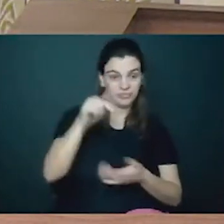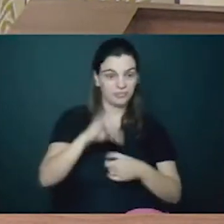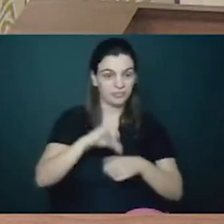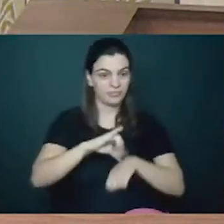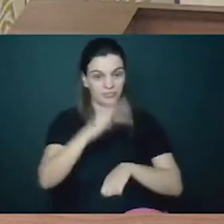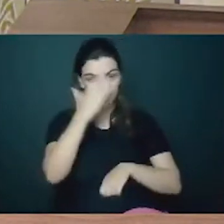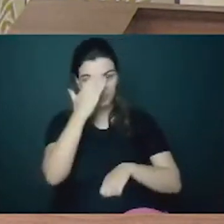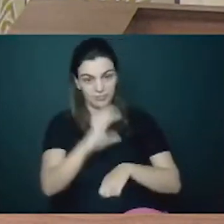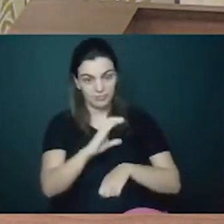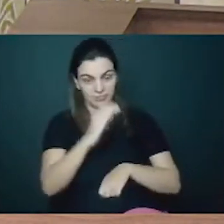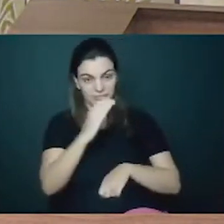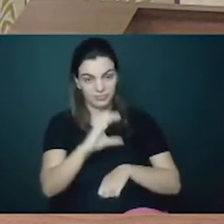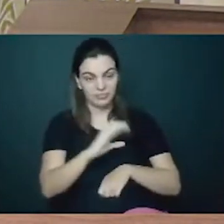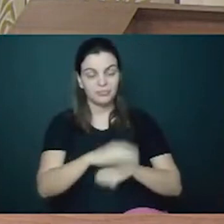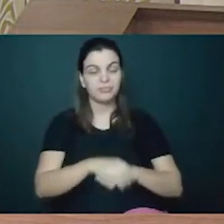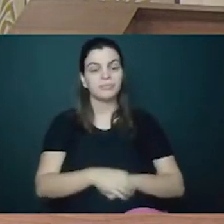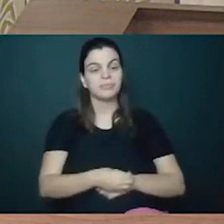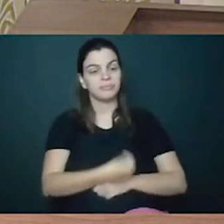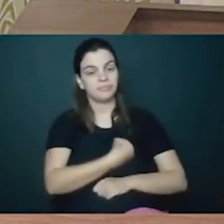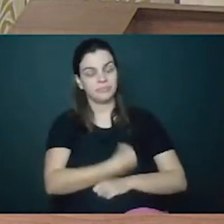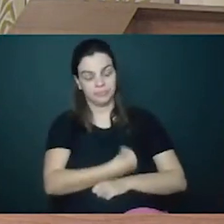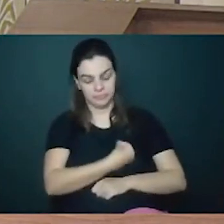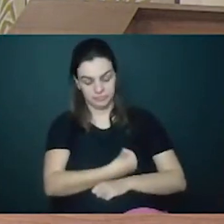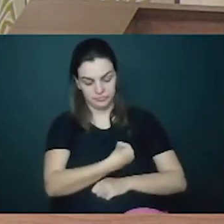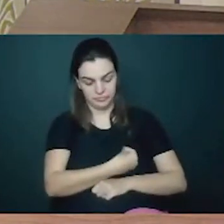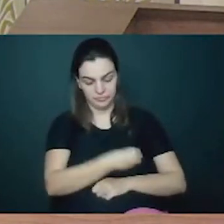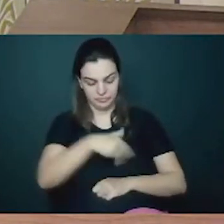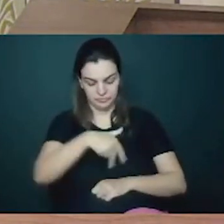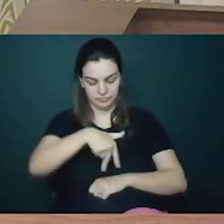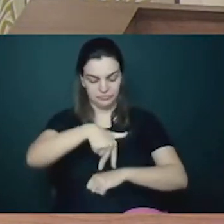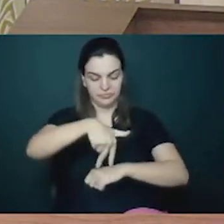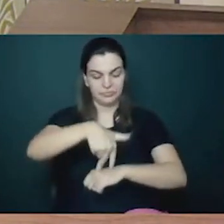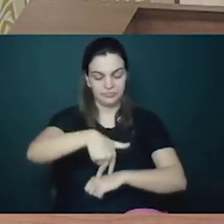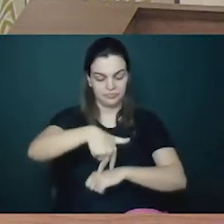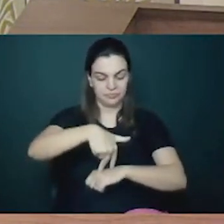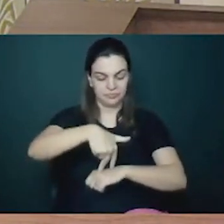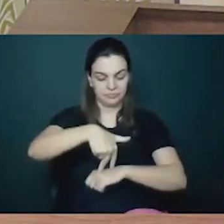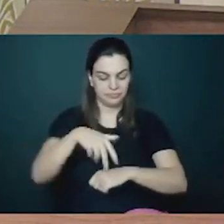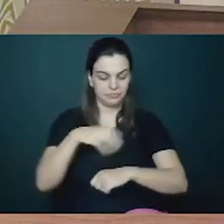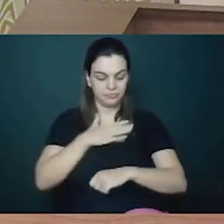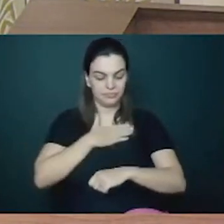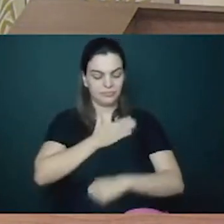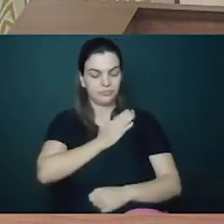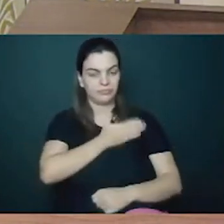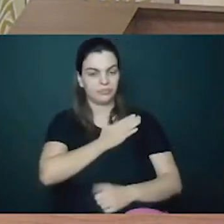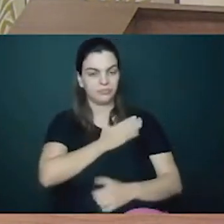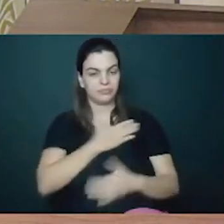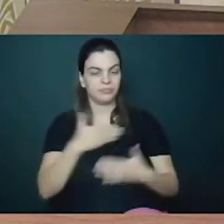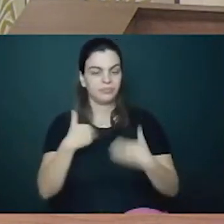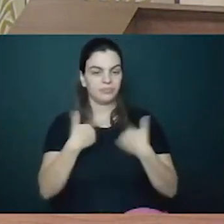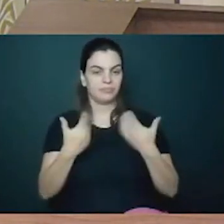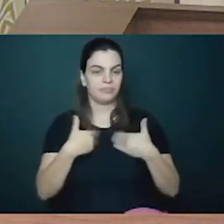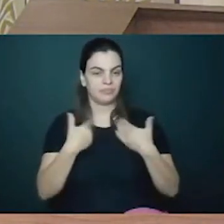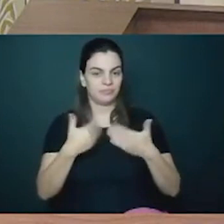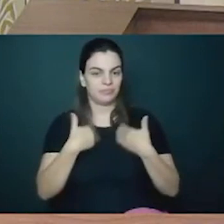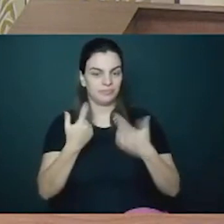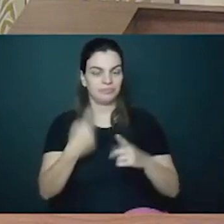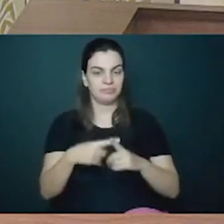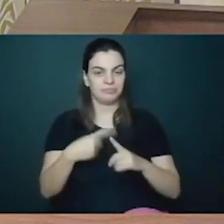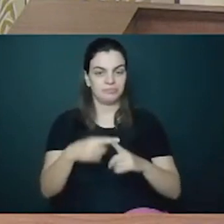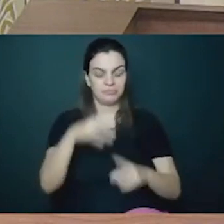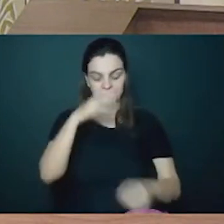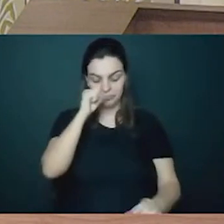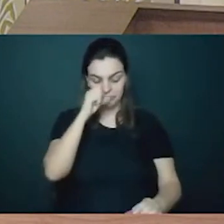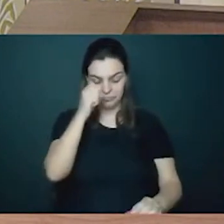subo na tribuna Bento Munhoz da Rocha Neto com o coração cheio de alegria. No último sábado, dia 21,